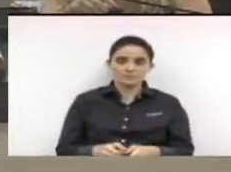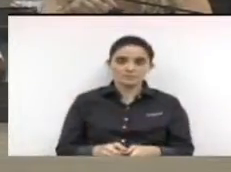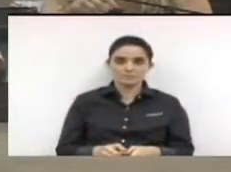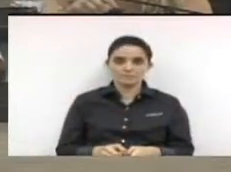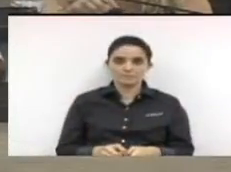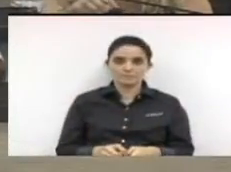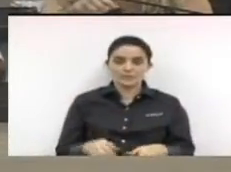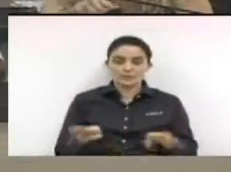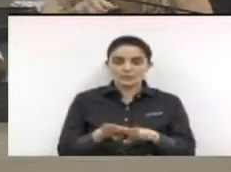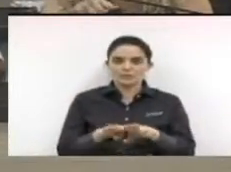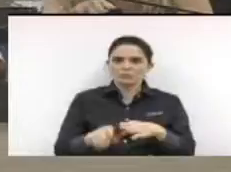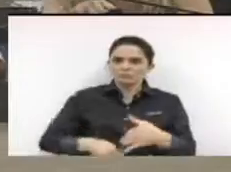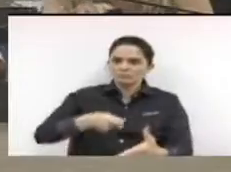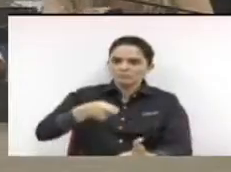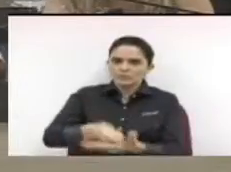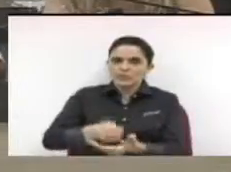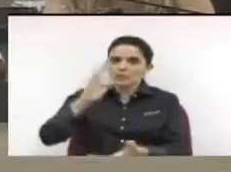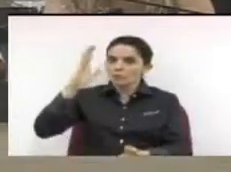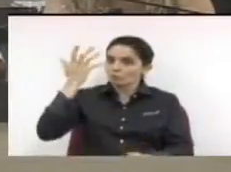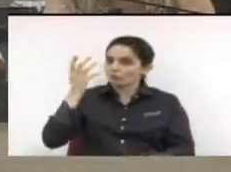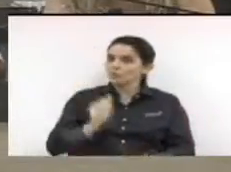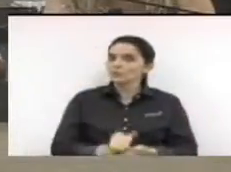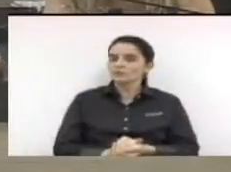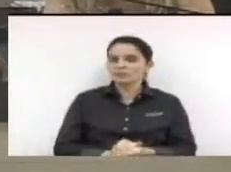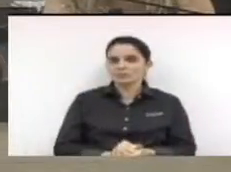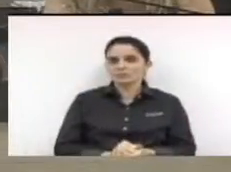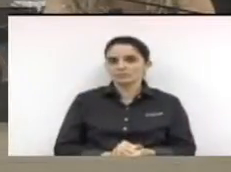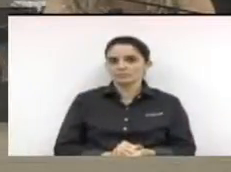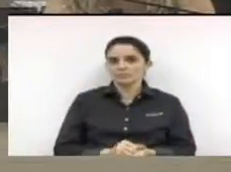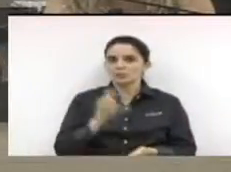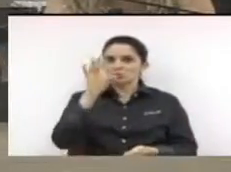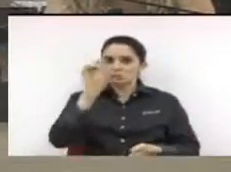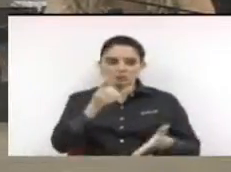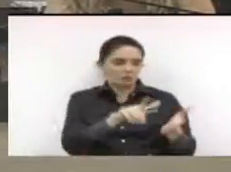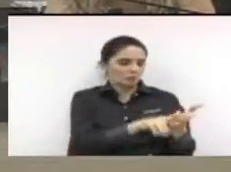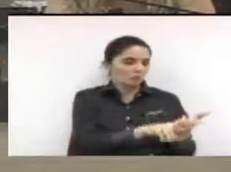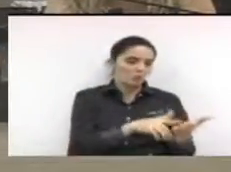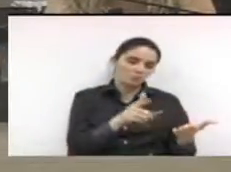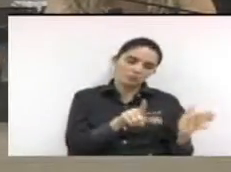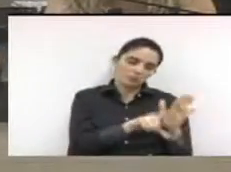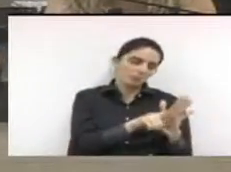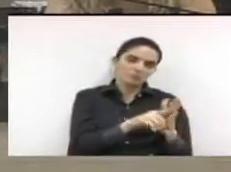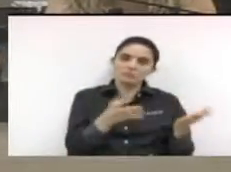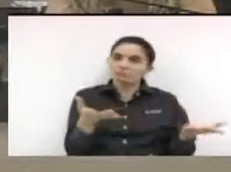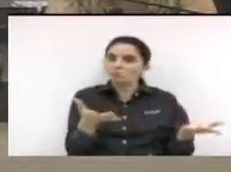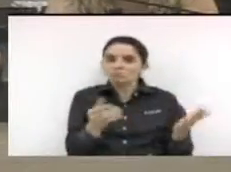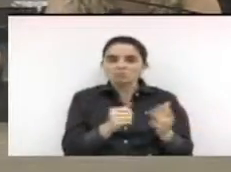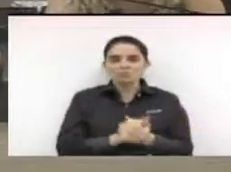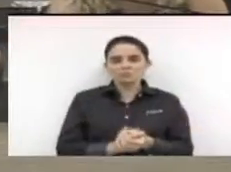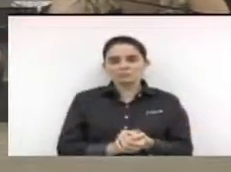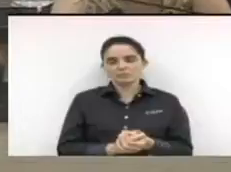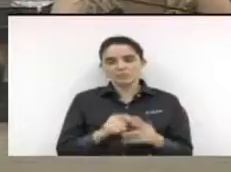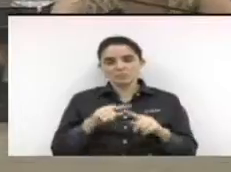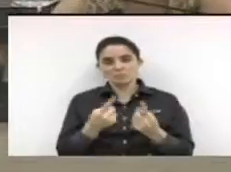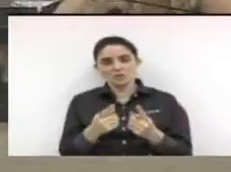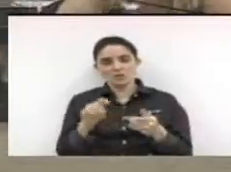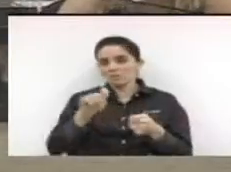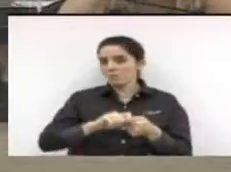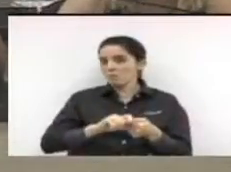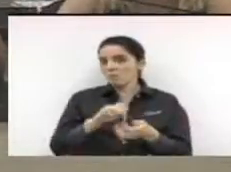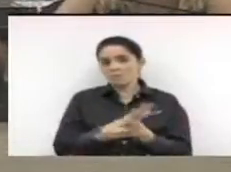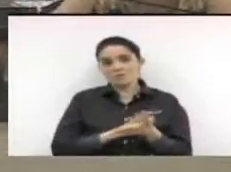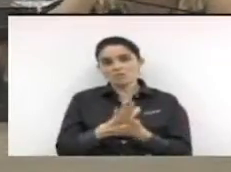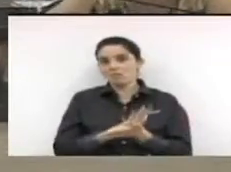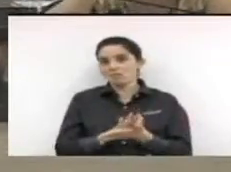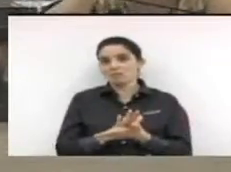aquilo ali se cumpra. Não é? Porque, senão, fica só o dito pelo não dito. E aí, como o senhor mesmo disse,